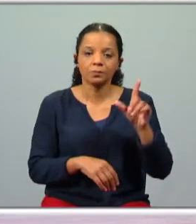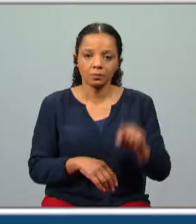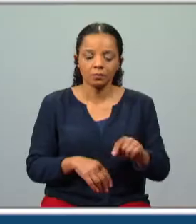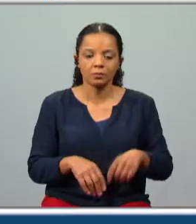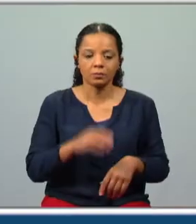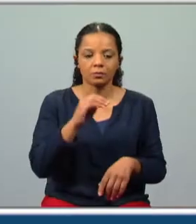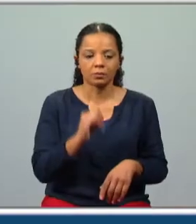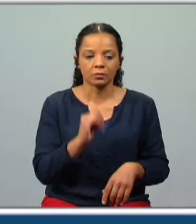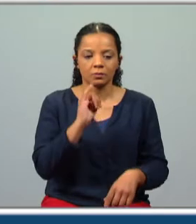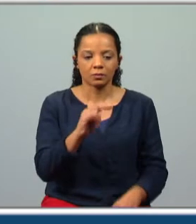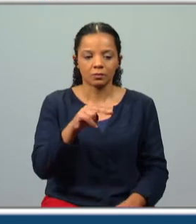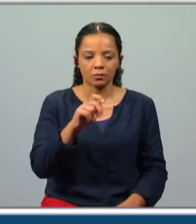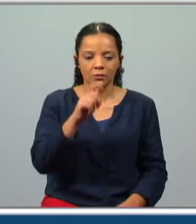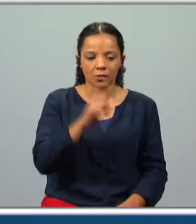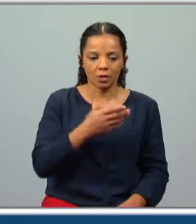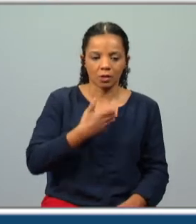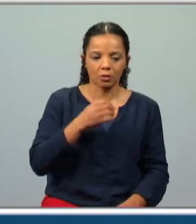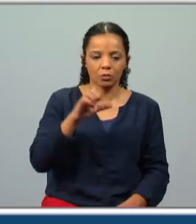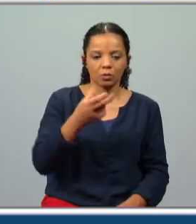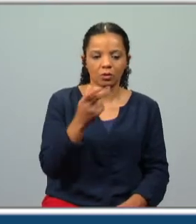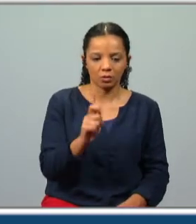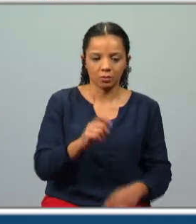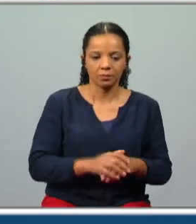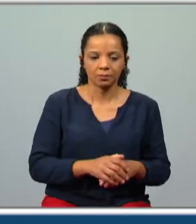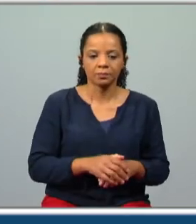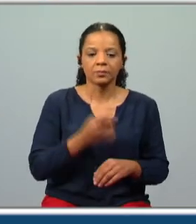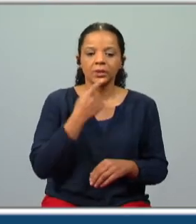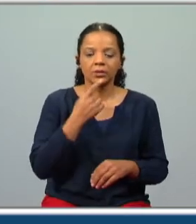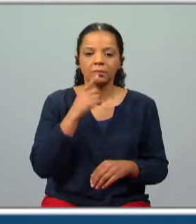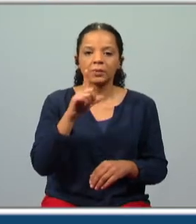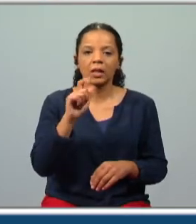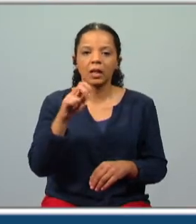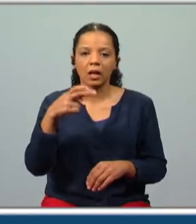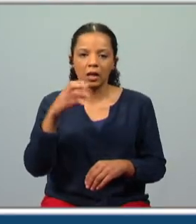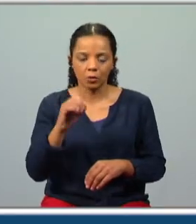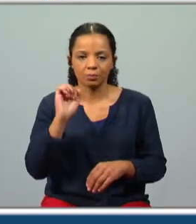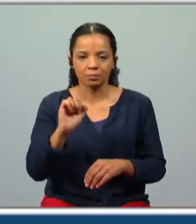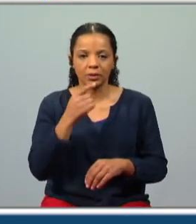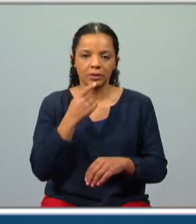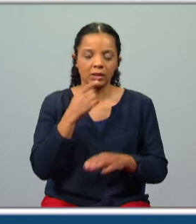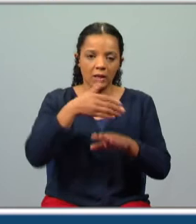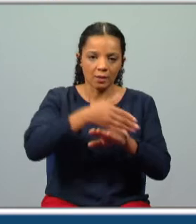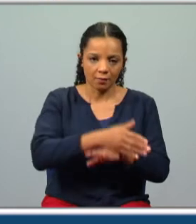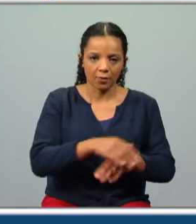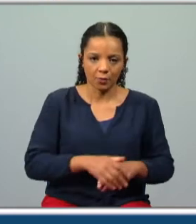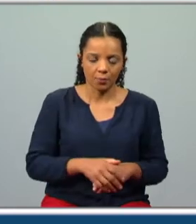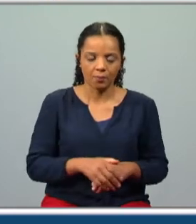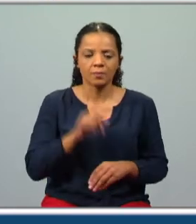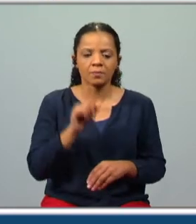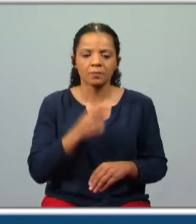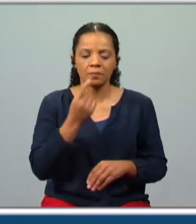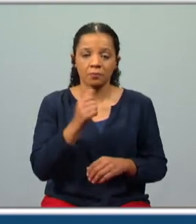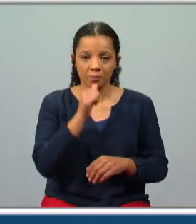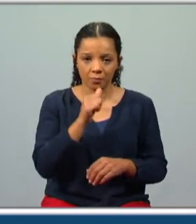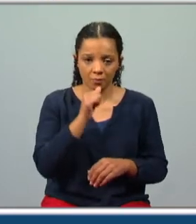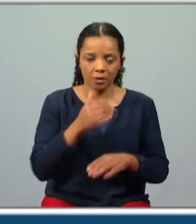cinédica ali o próprio lenha significar o navio e referindo que aquelas